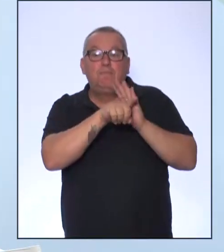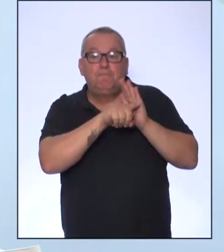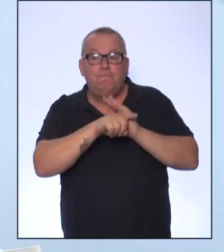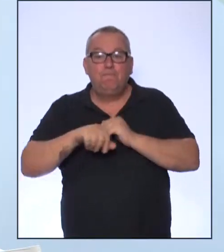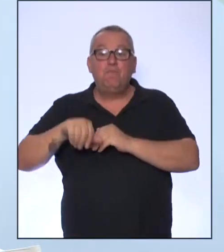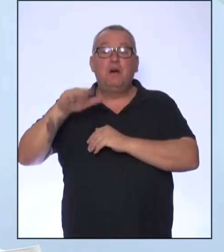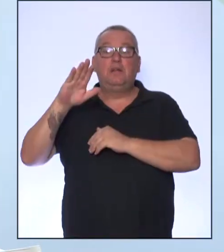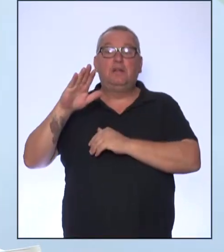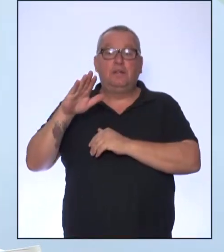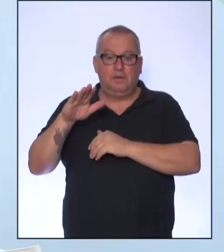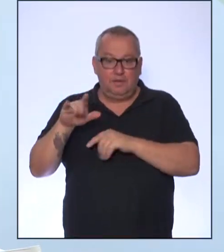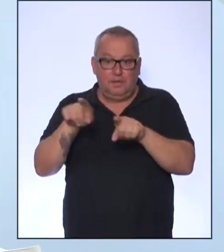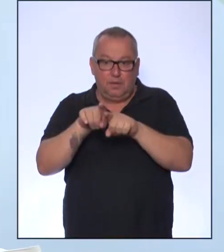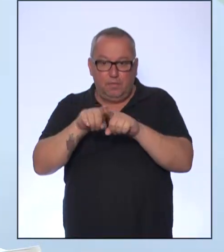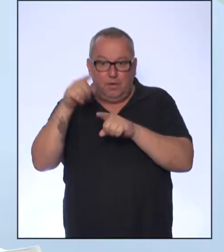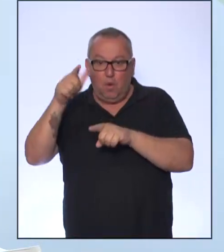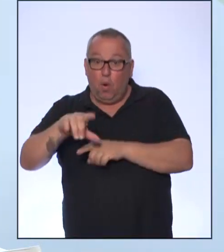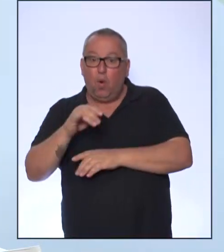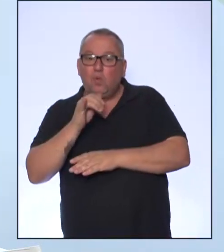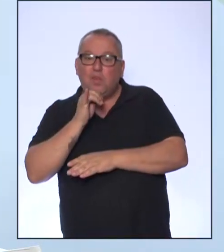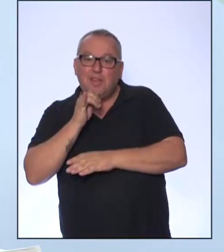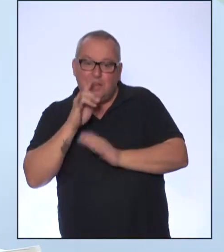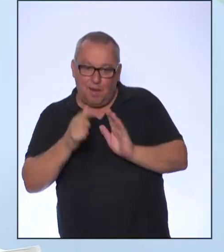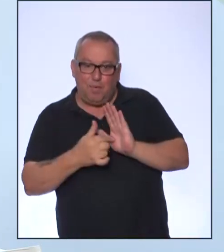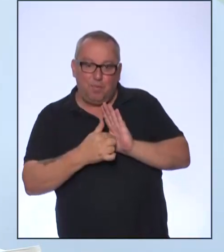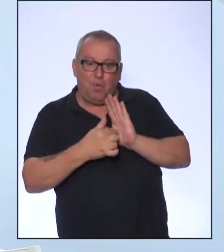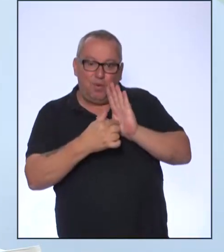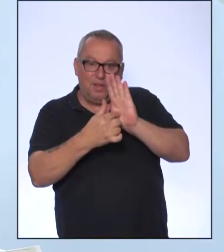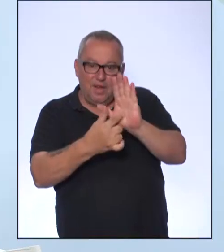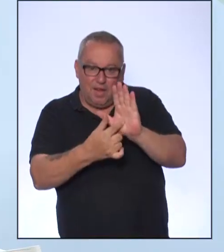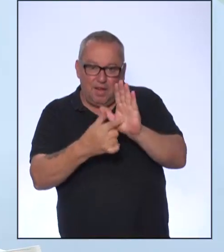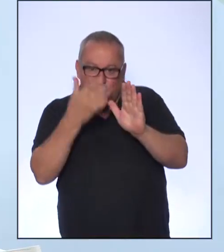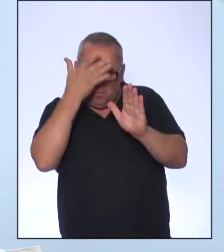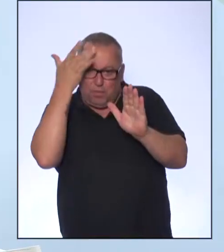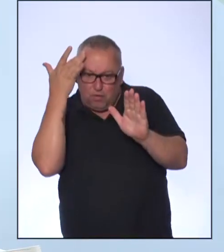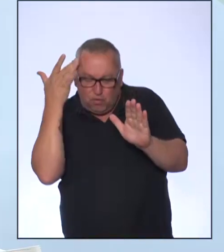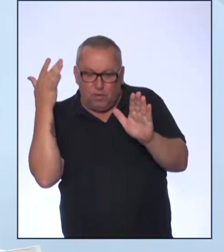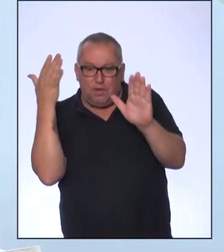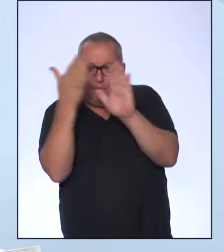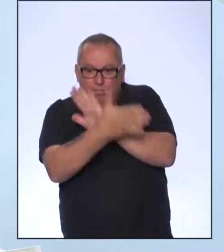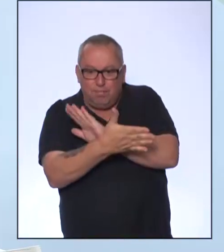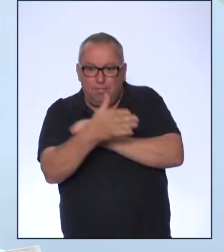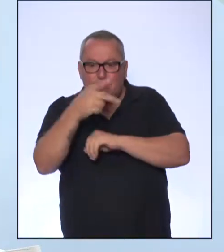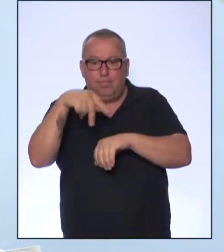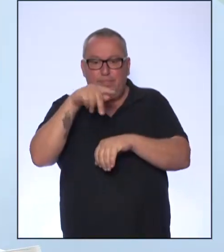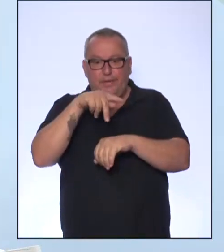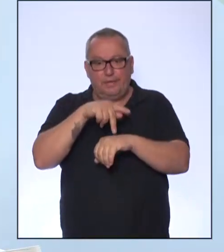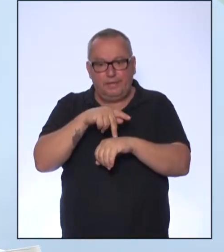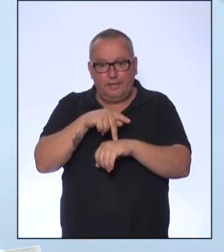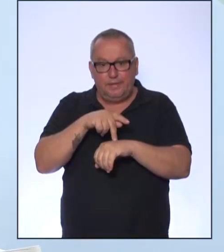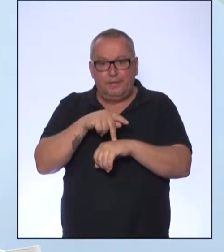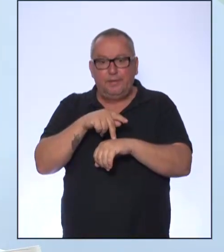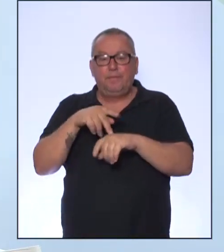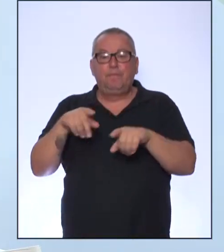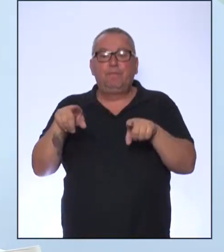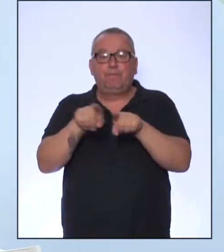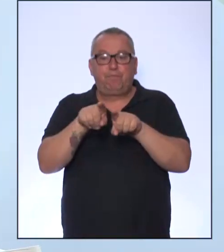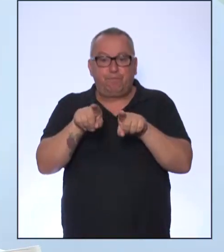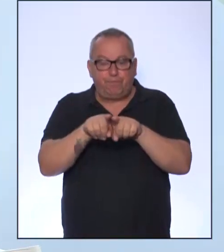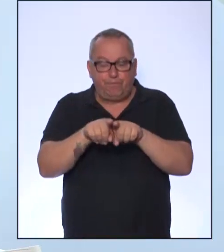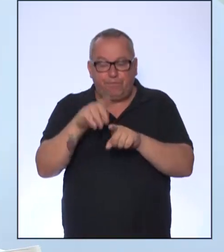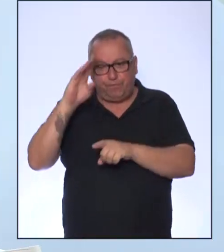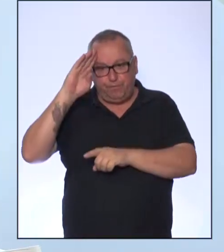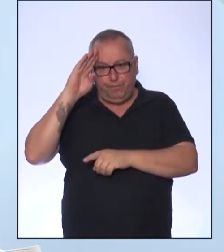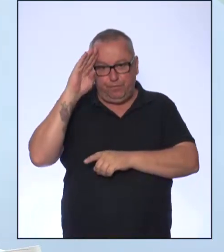pouco mais outros exemplos de pessoas em processos de deslocamento e,